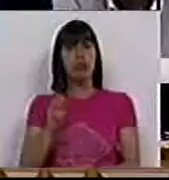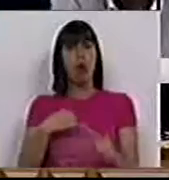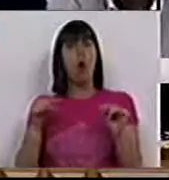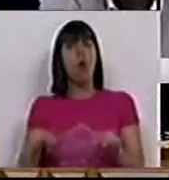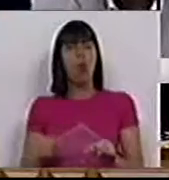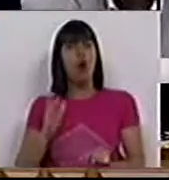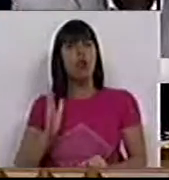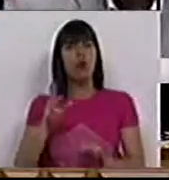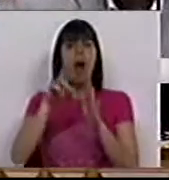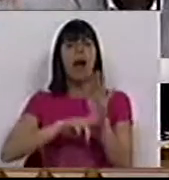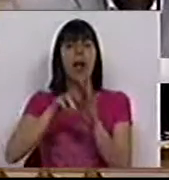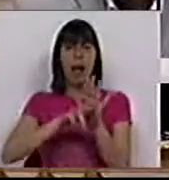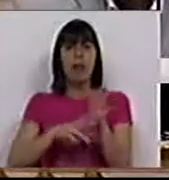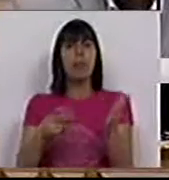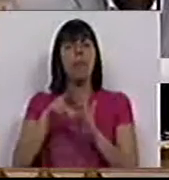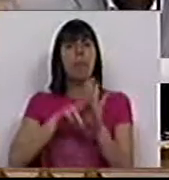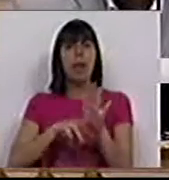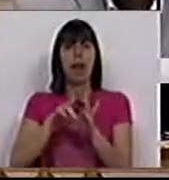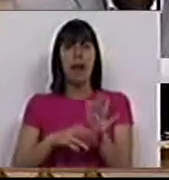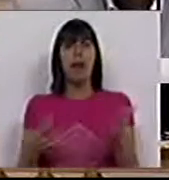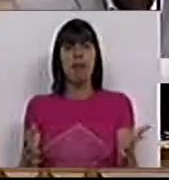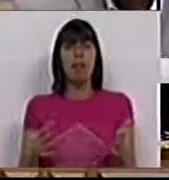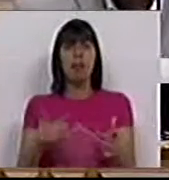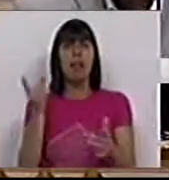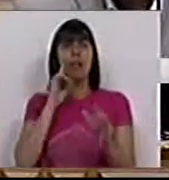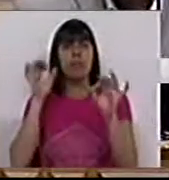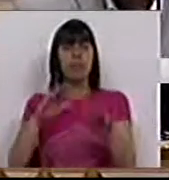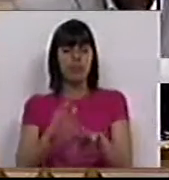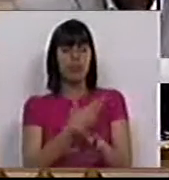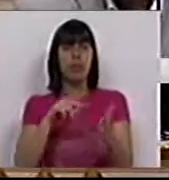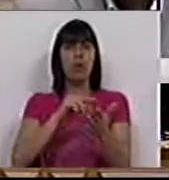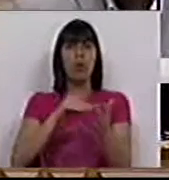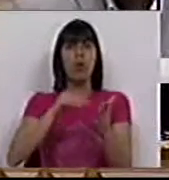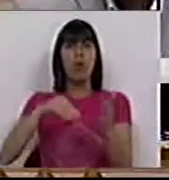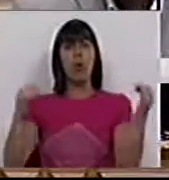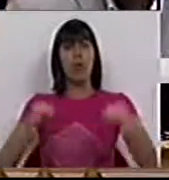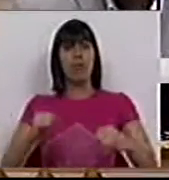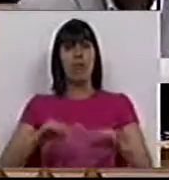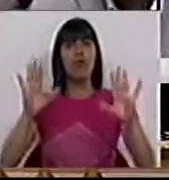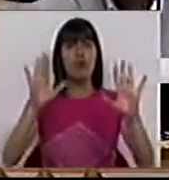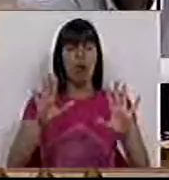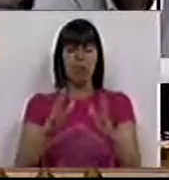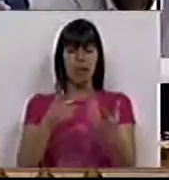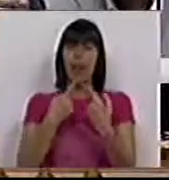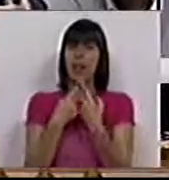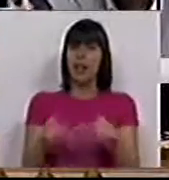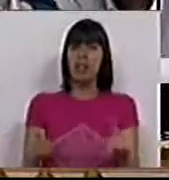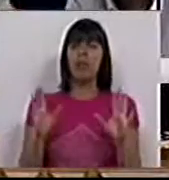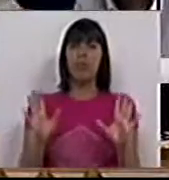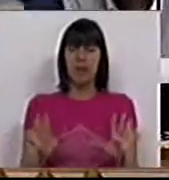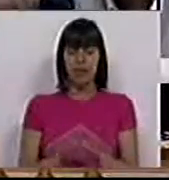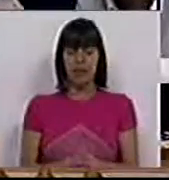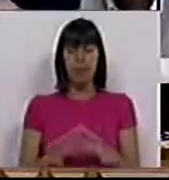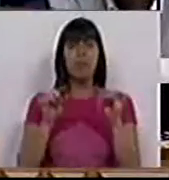hoje regras, regras de caducidade das convenções. Agora, a grande diferença